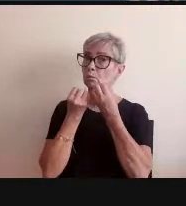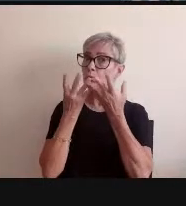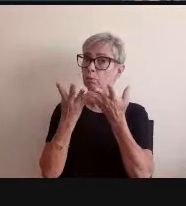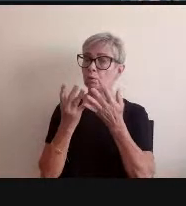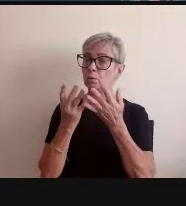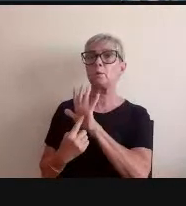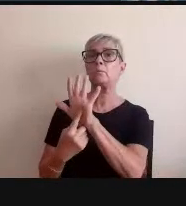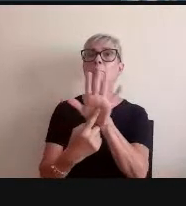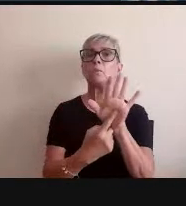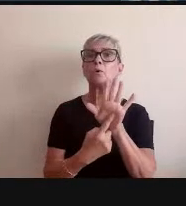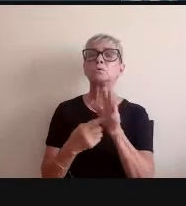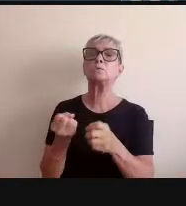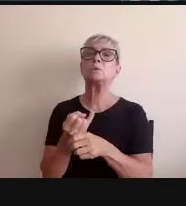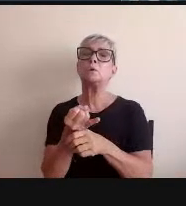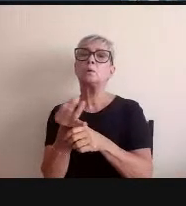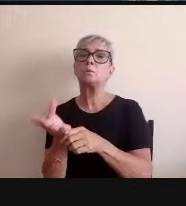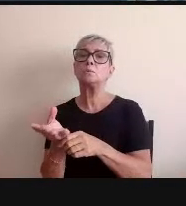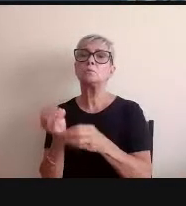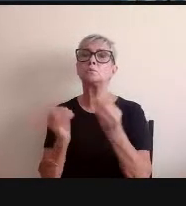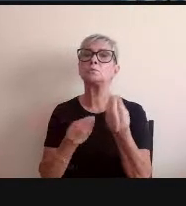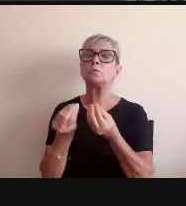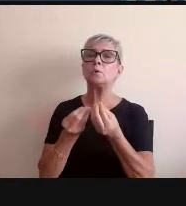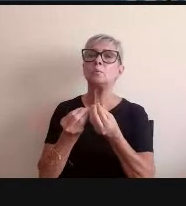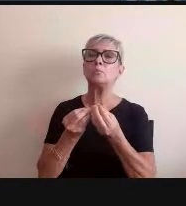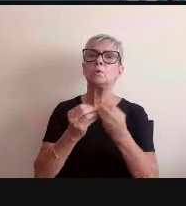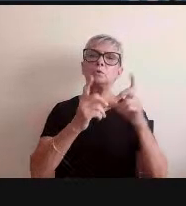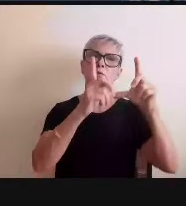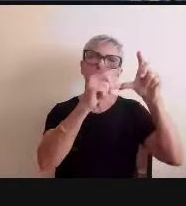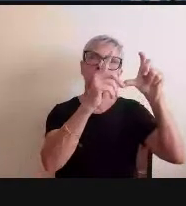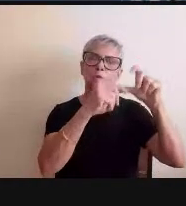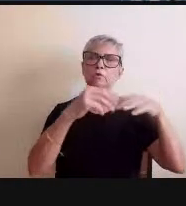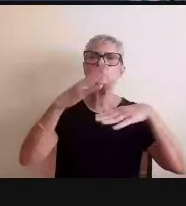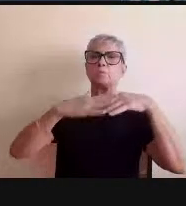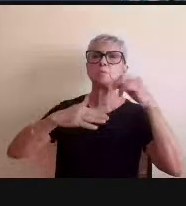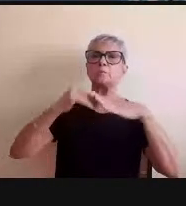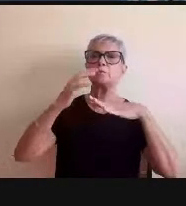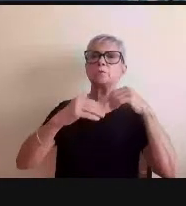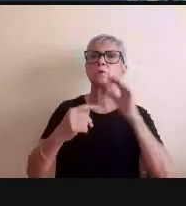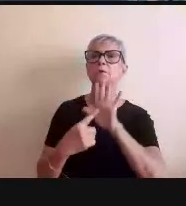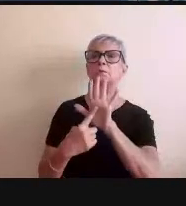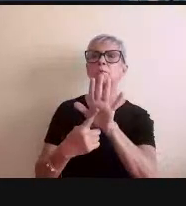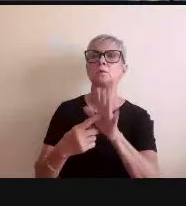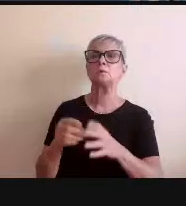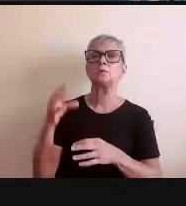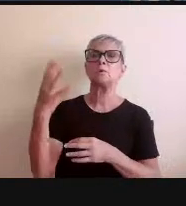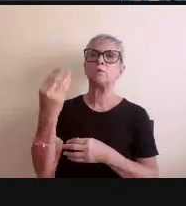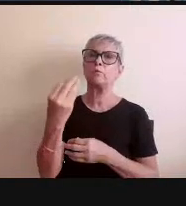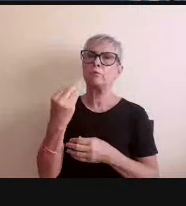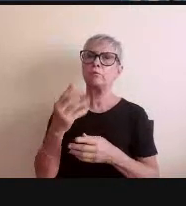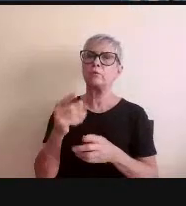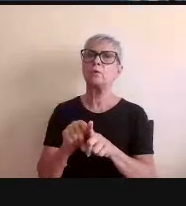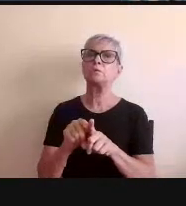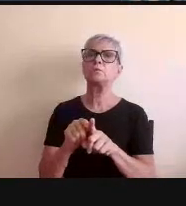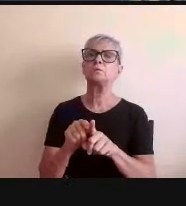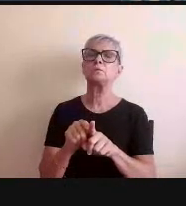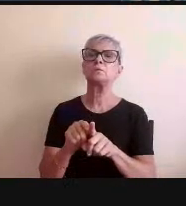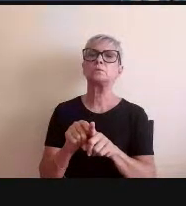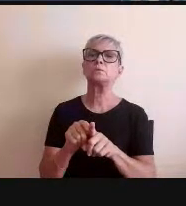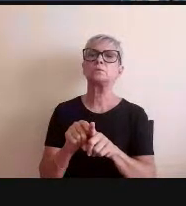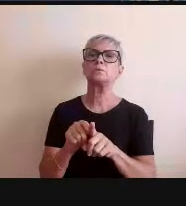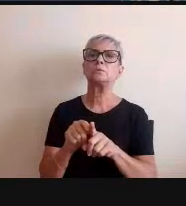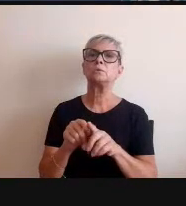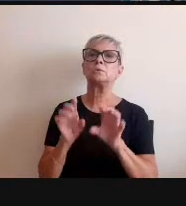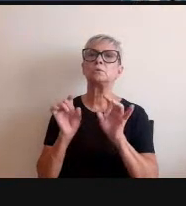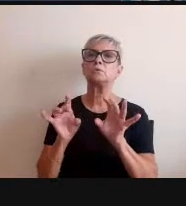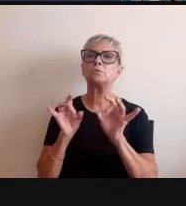alguns fotógrafos que disseram nas suas biografias que só se tornaram